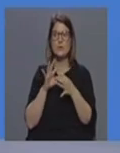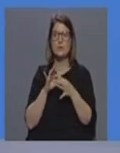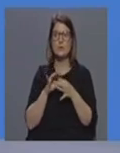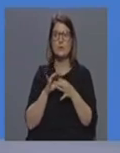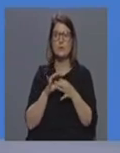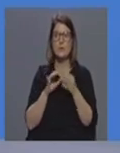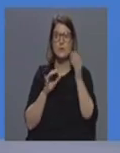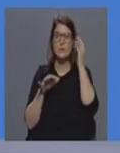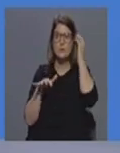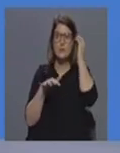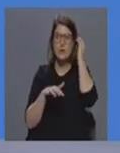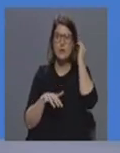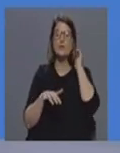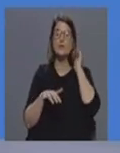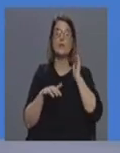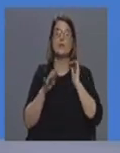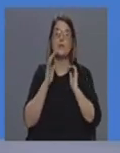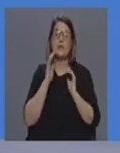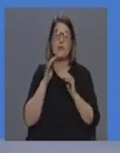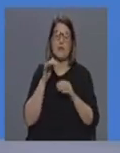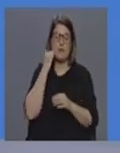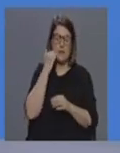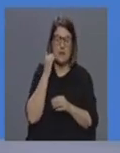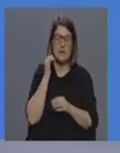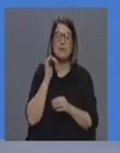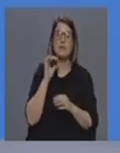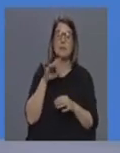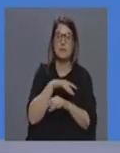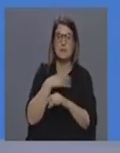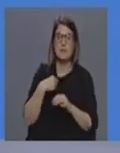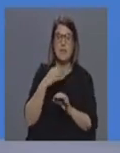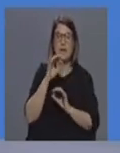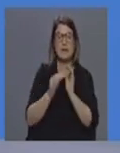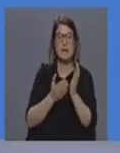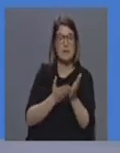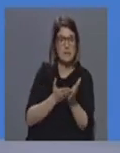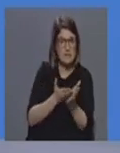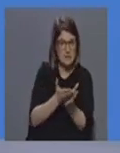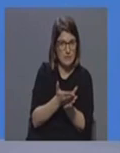de gravidade em termos de medicina intensiva os testes têm uma